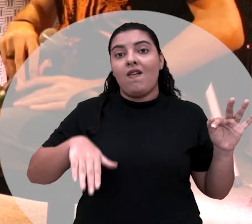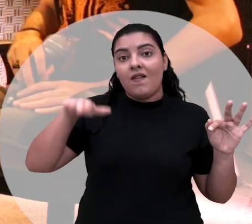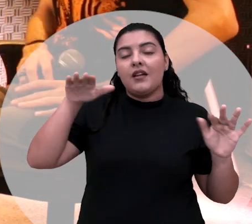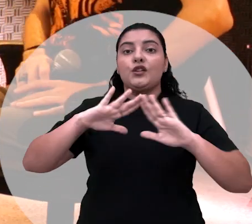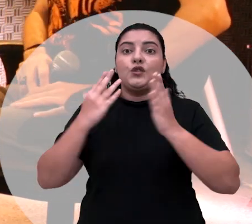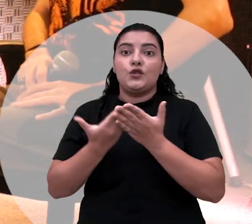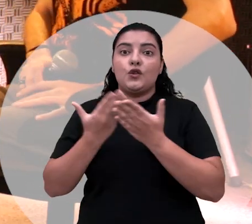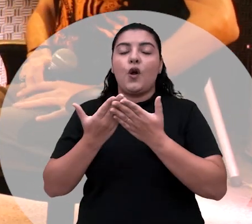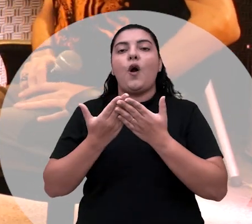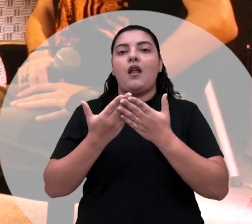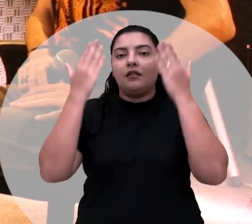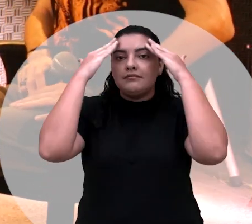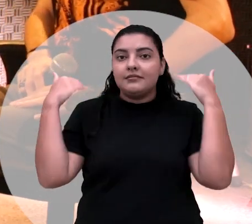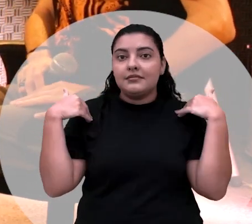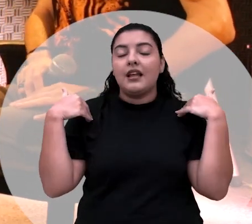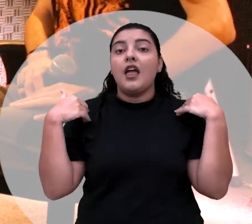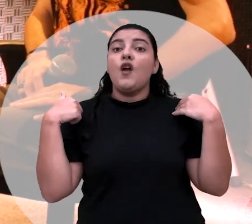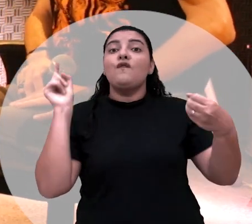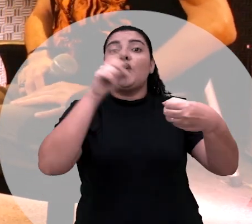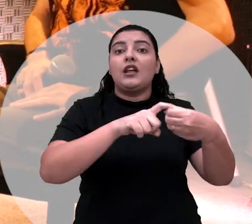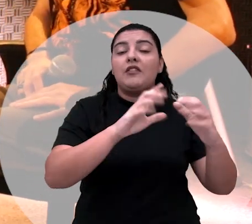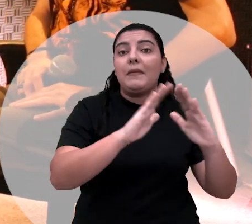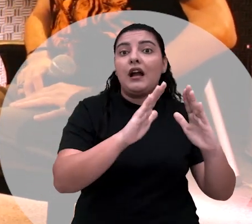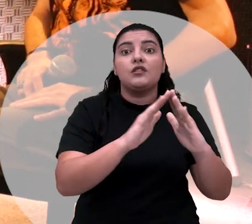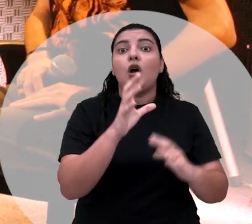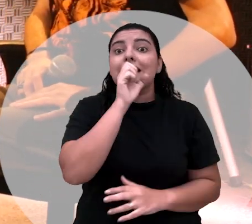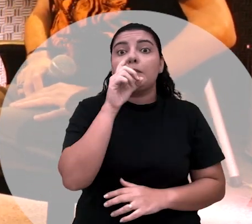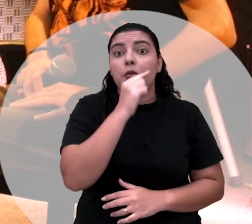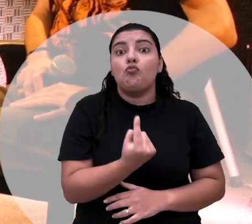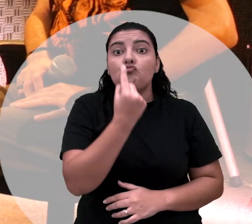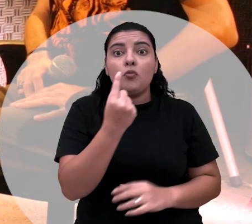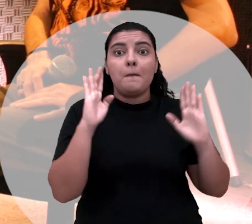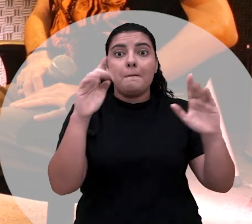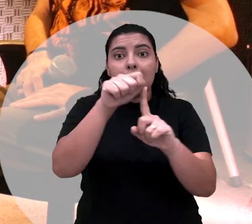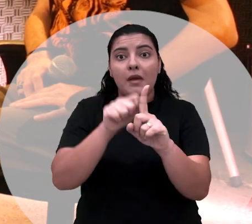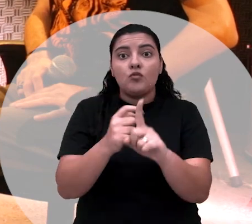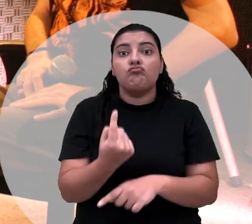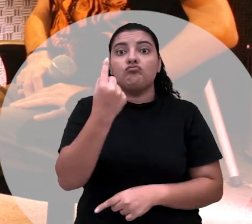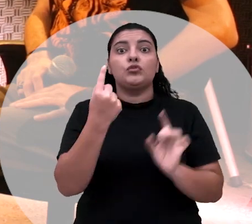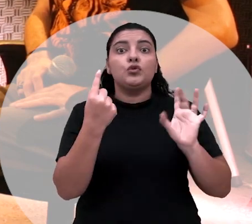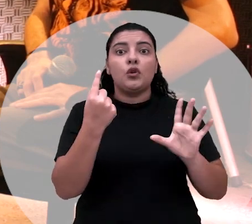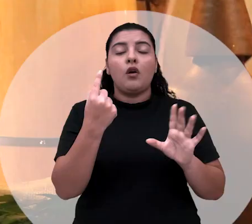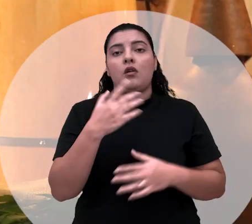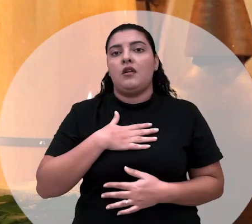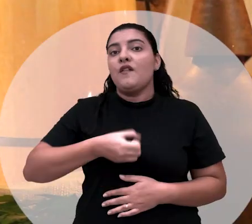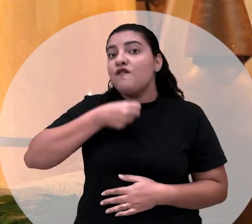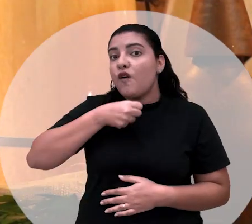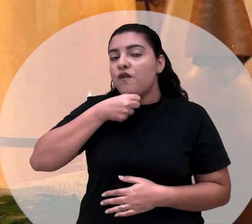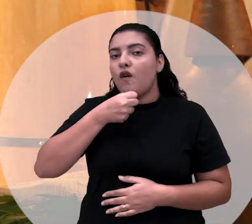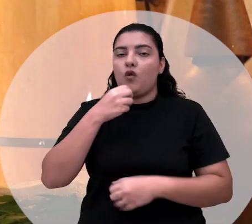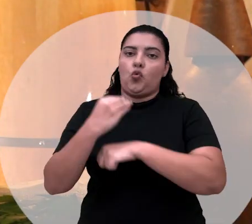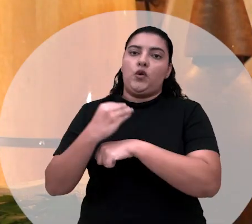freira. Eu só ia para casa ao final de semana, porque eu era muito danada. Então, assim, eu fui criada pelos meus avós,